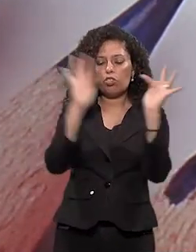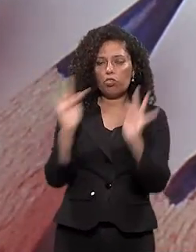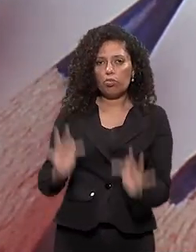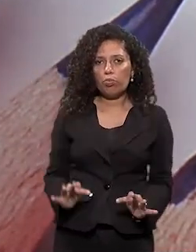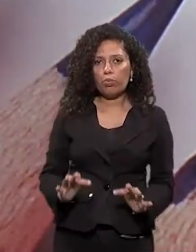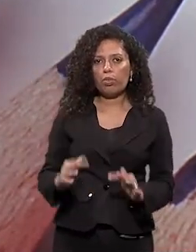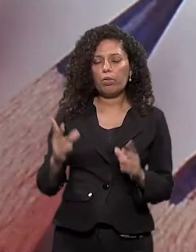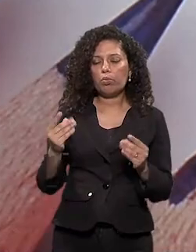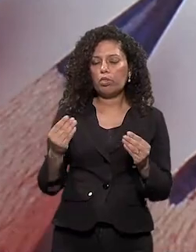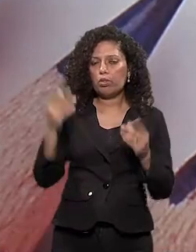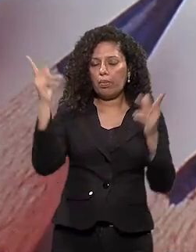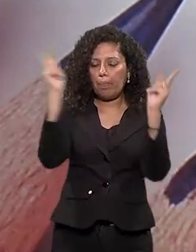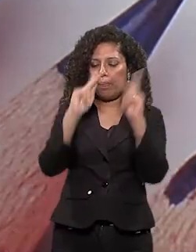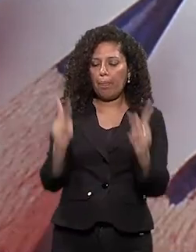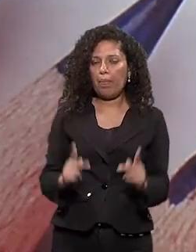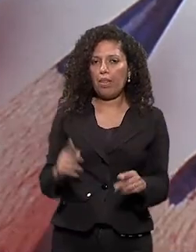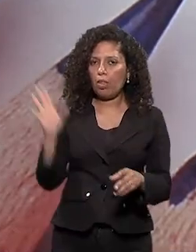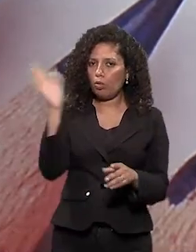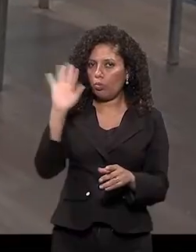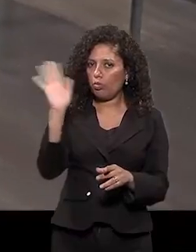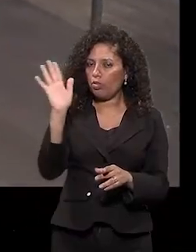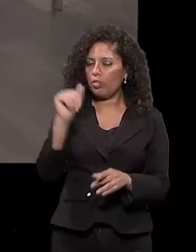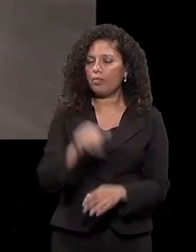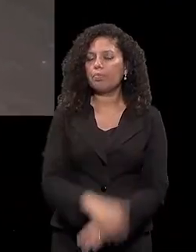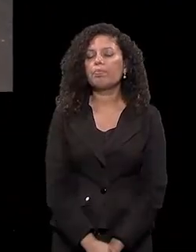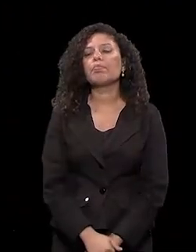felizes Muita paz E até lá